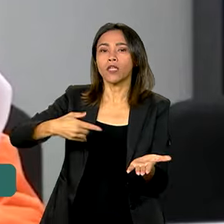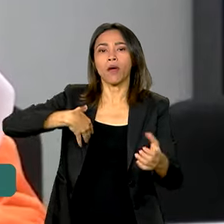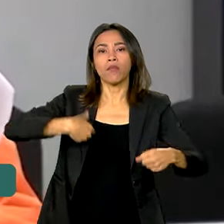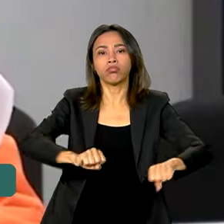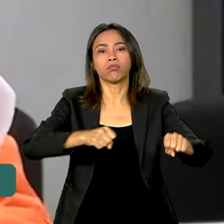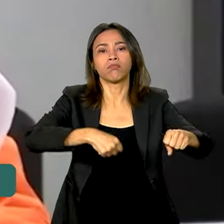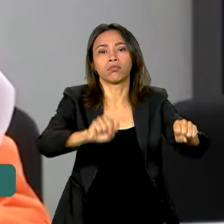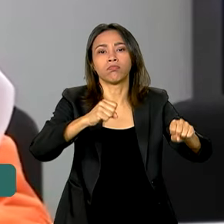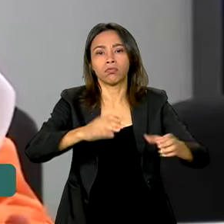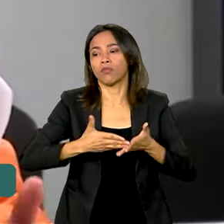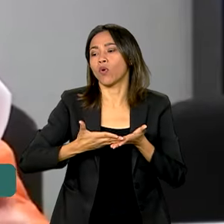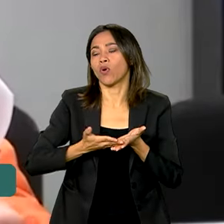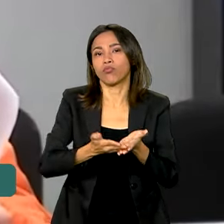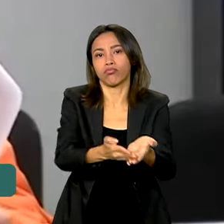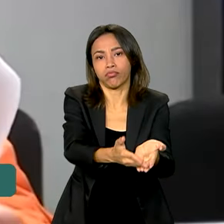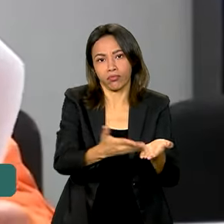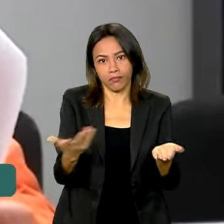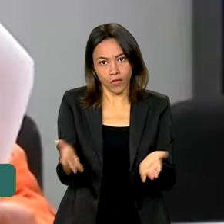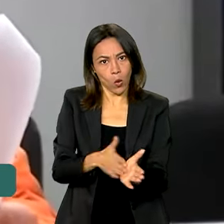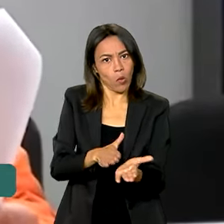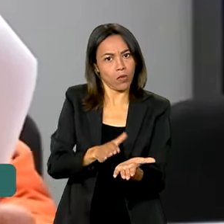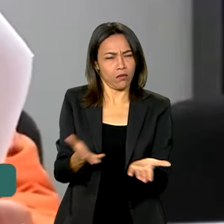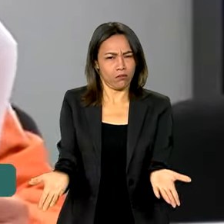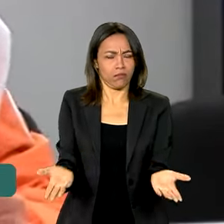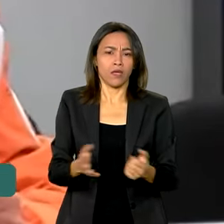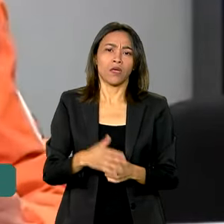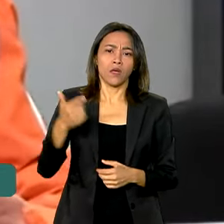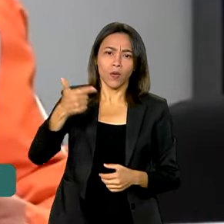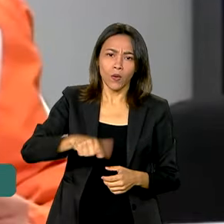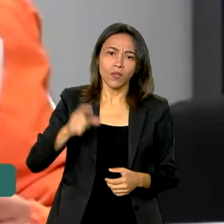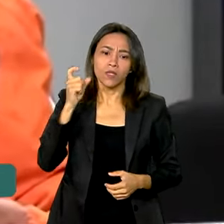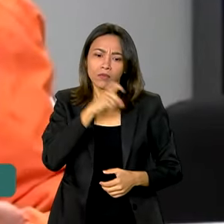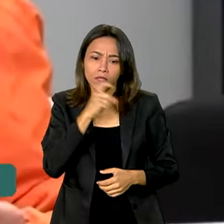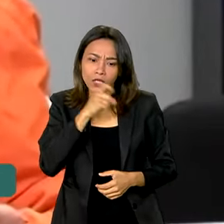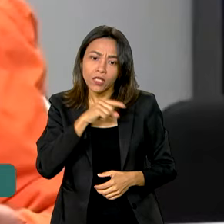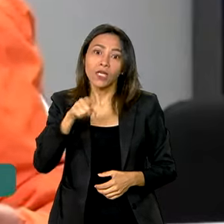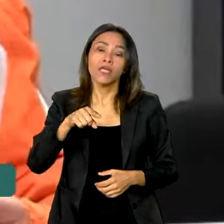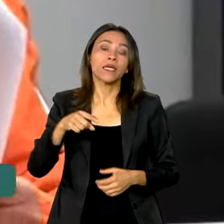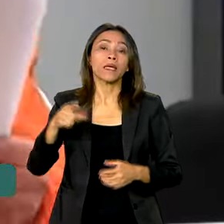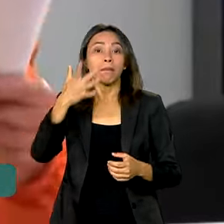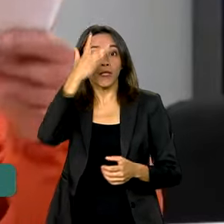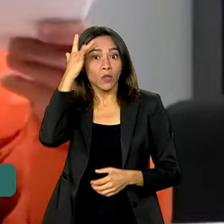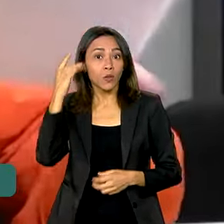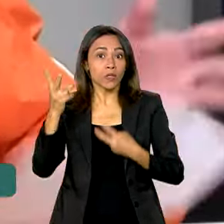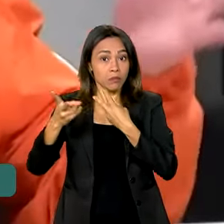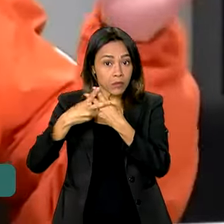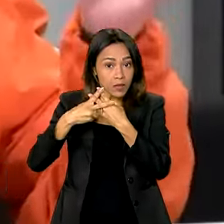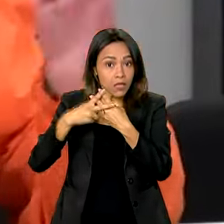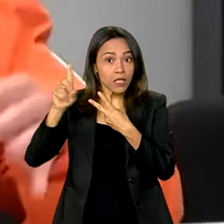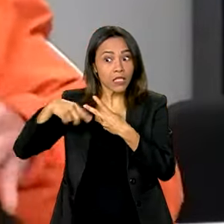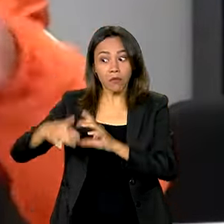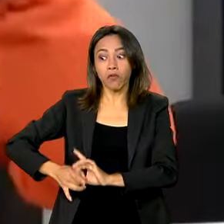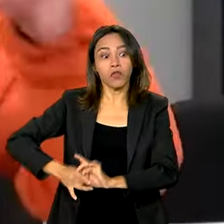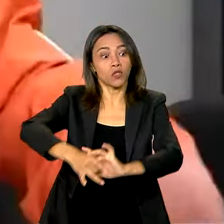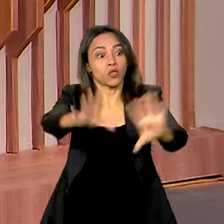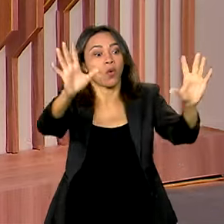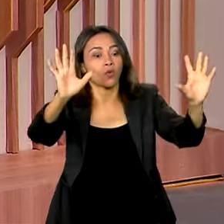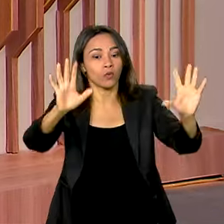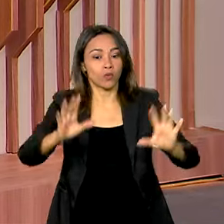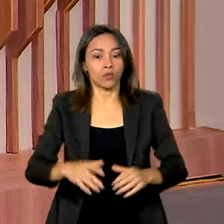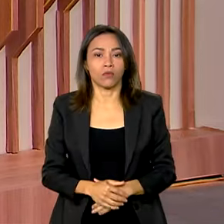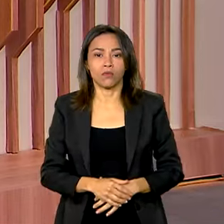Como também é mentira. A fake news de que presos de unidades prisionais do regime fechado, deixarqueadas, foram soltos durante a existência.